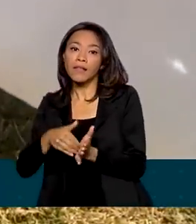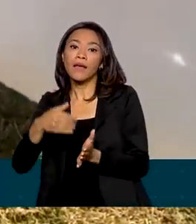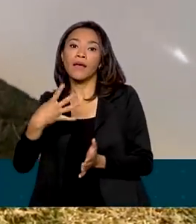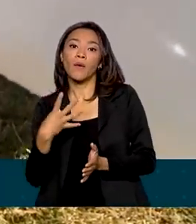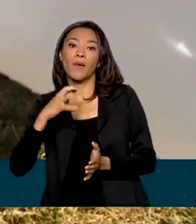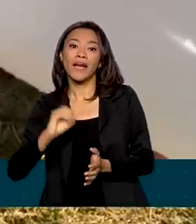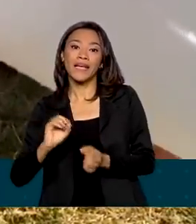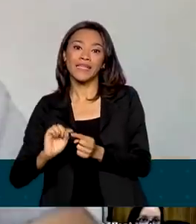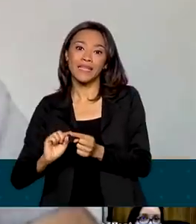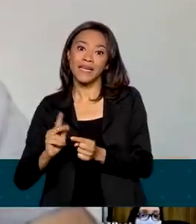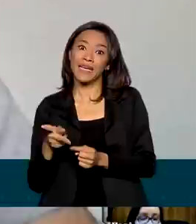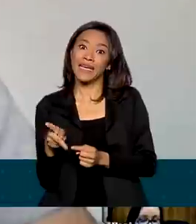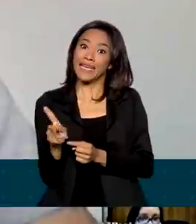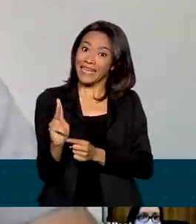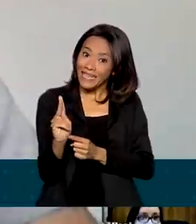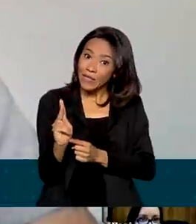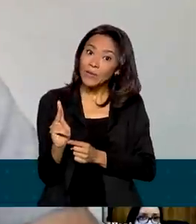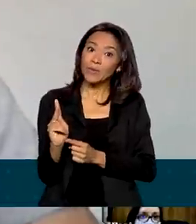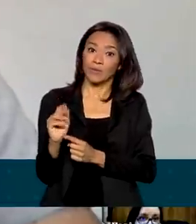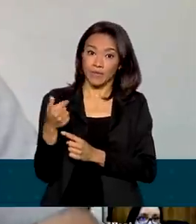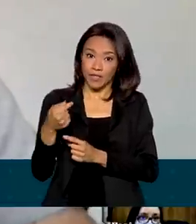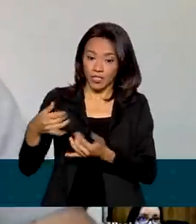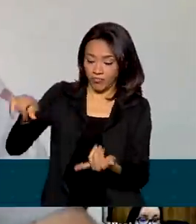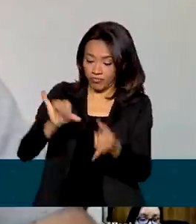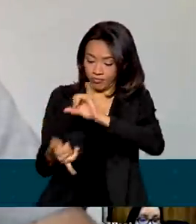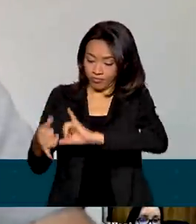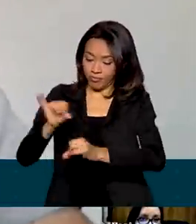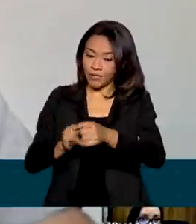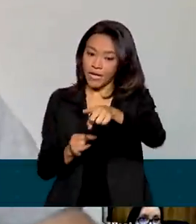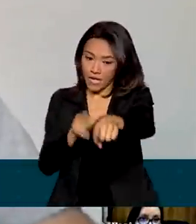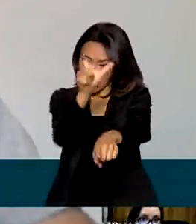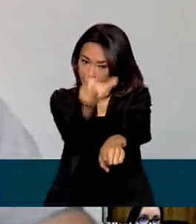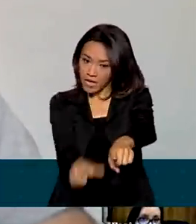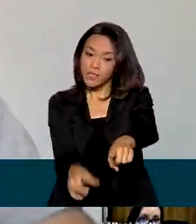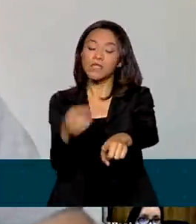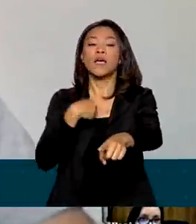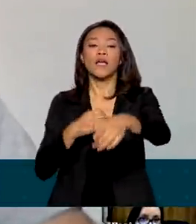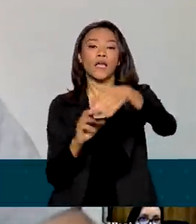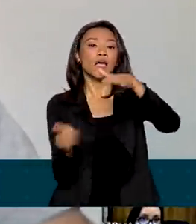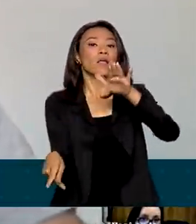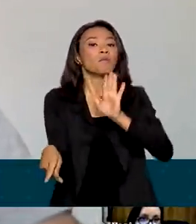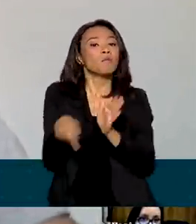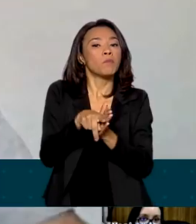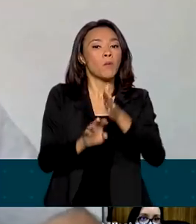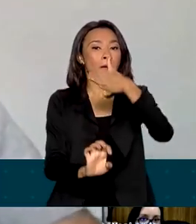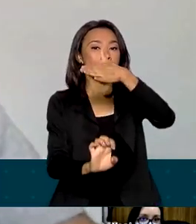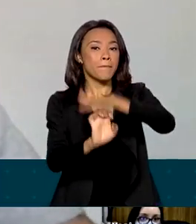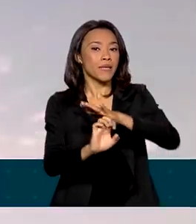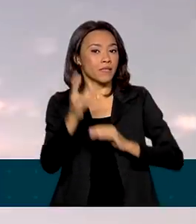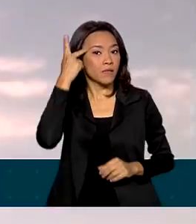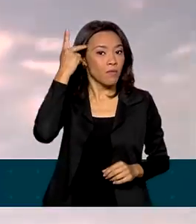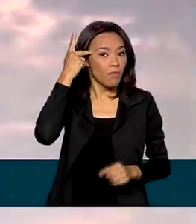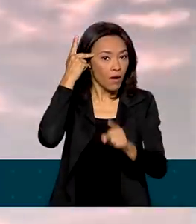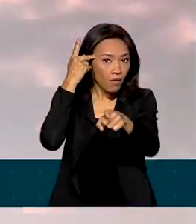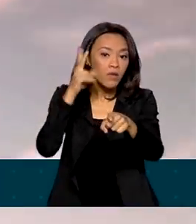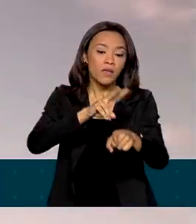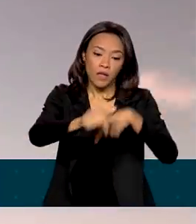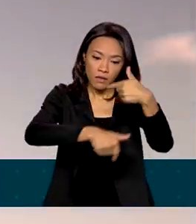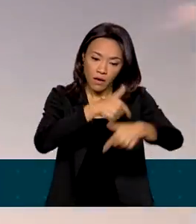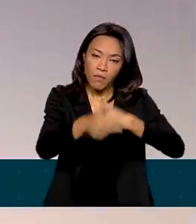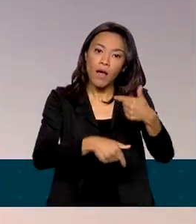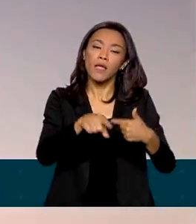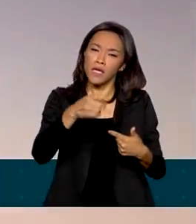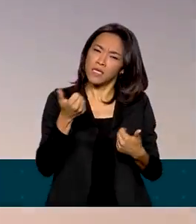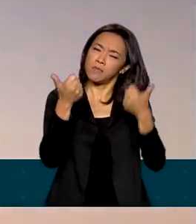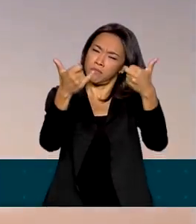quilos de agrotóxicos. Eduardo, dono de uma empresa de São Paulo que faz pulverização agrícola em canaviais, fala sobre as